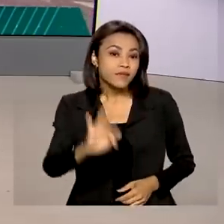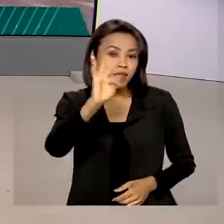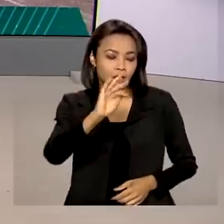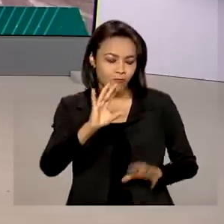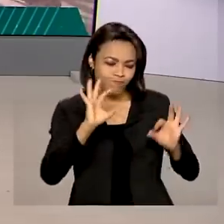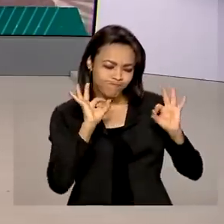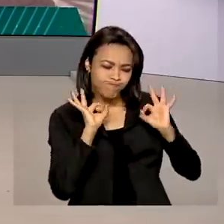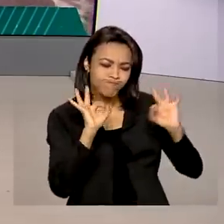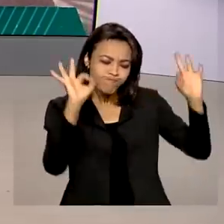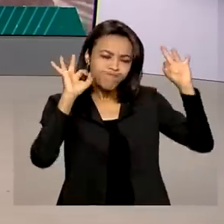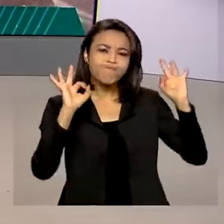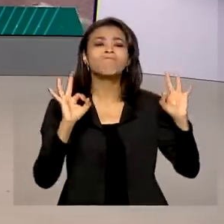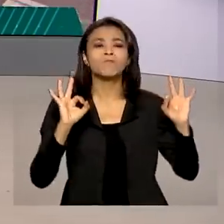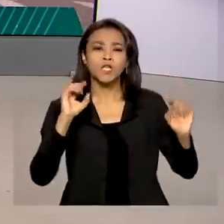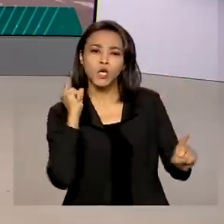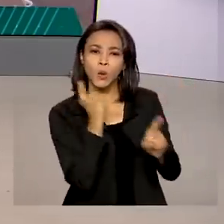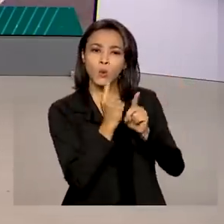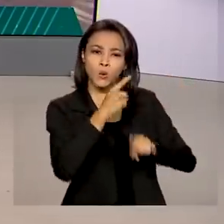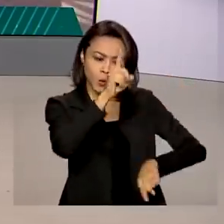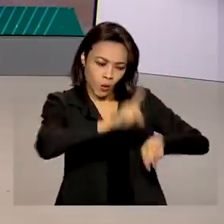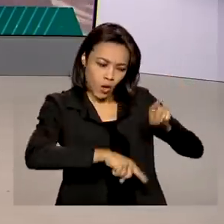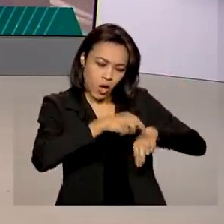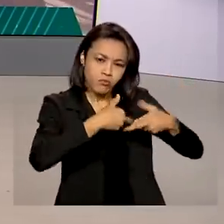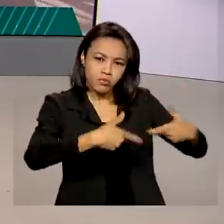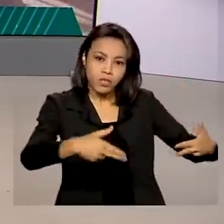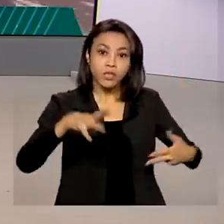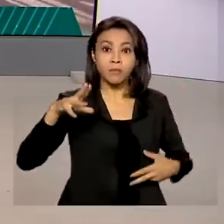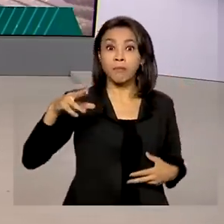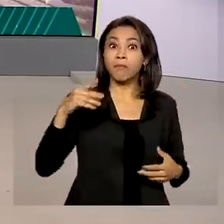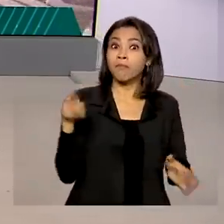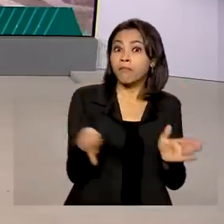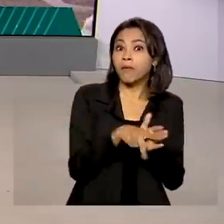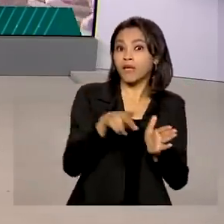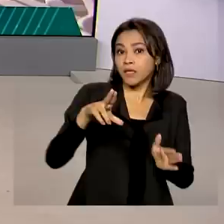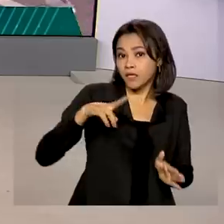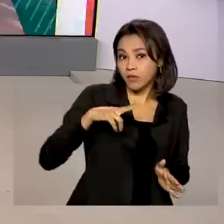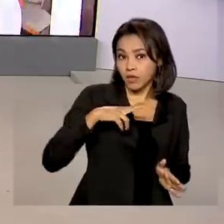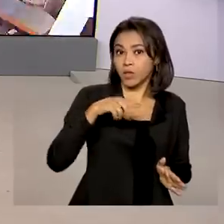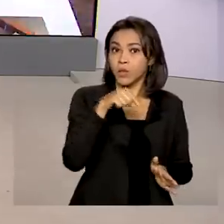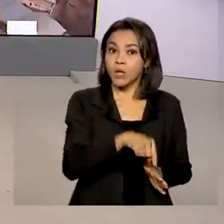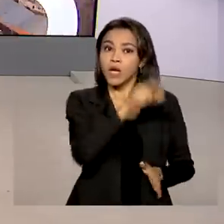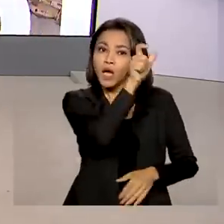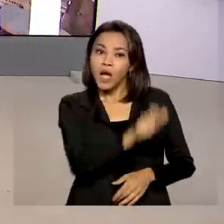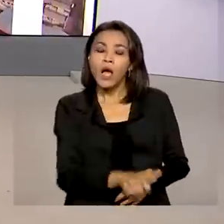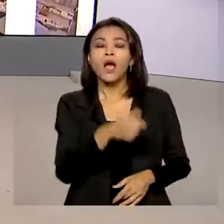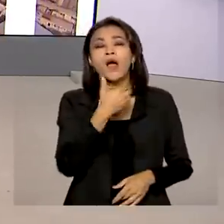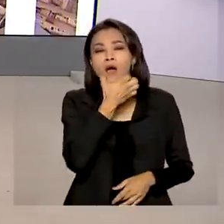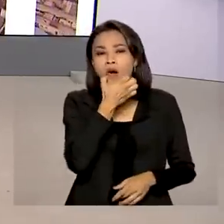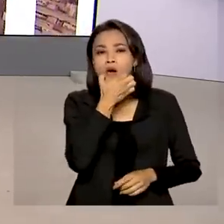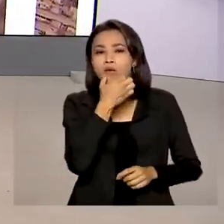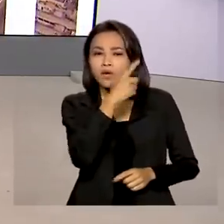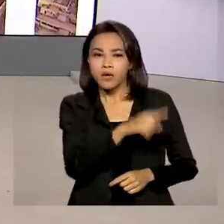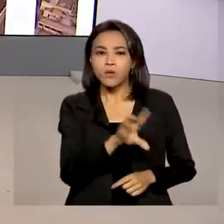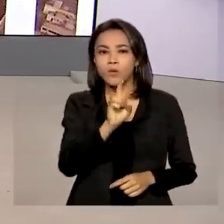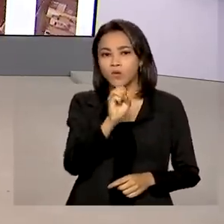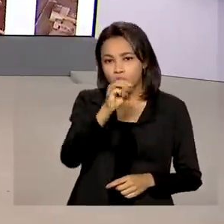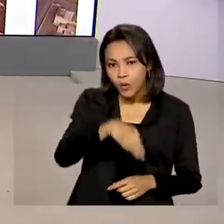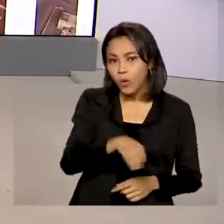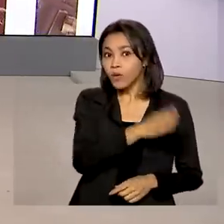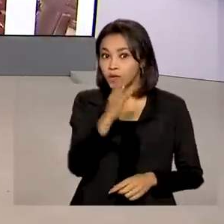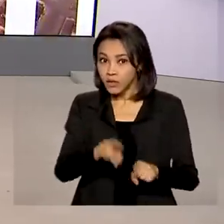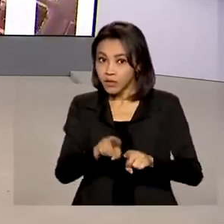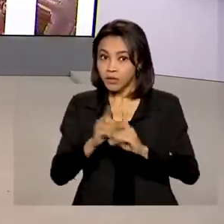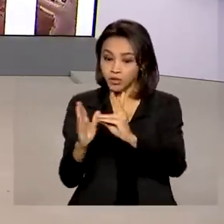confirmou ter encontrado objetos que pertencem ao jornalista inglês Dom Philips e ao indigenista Bruno Pereira. As